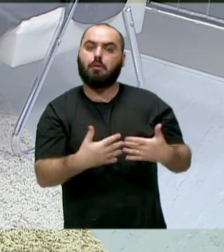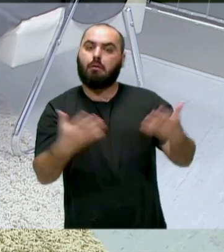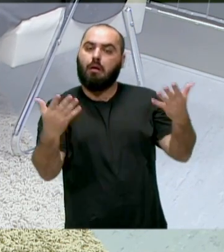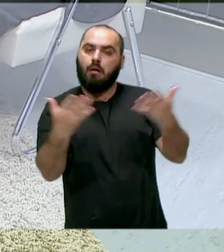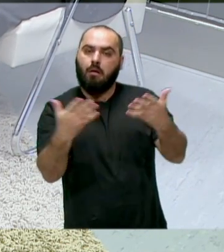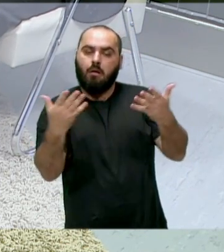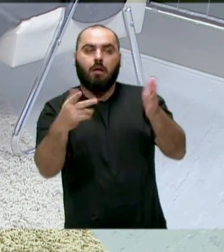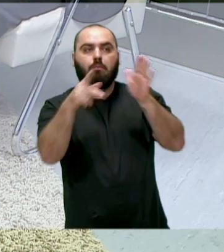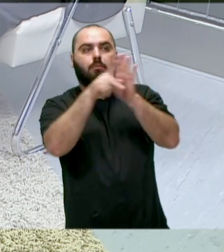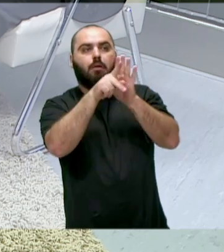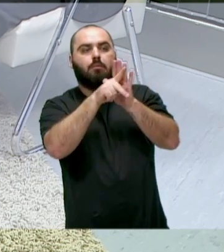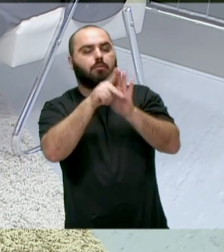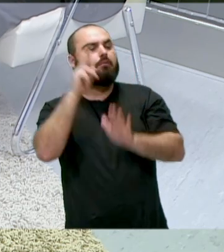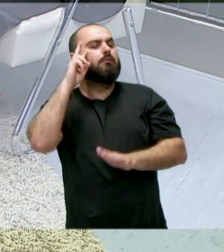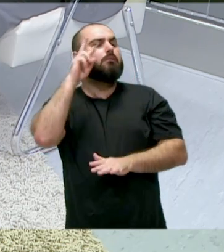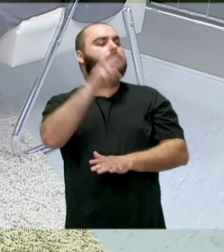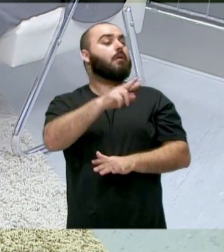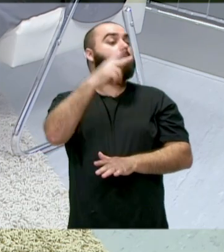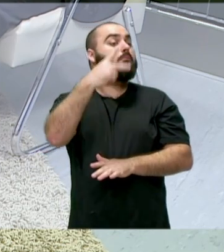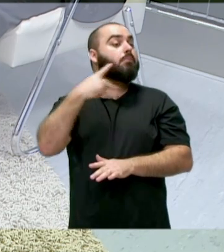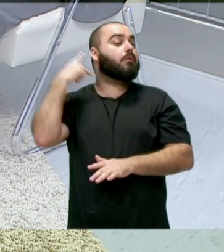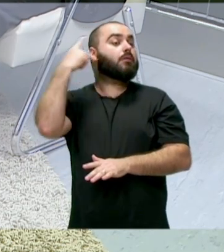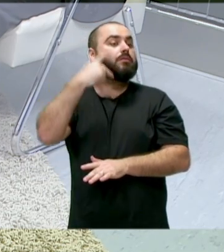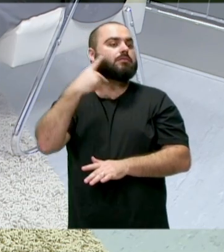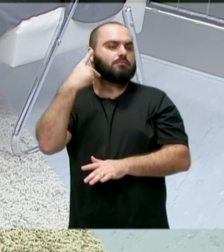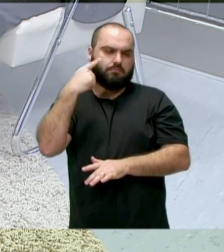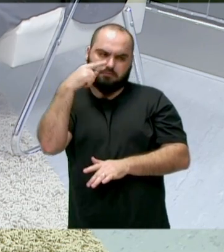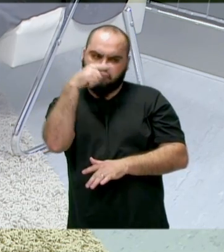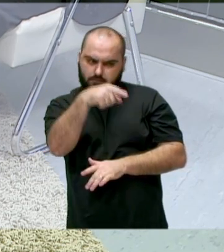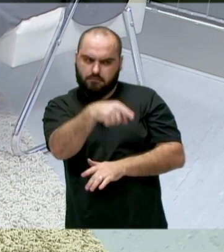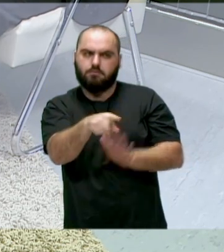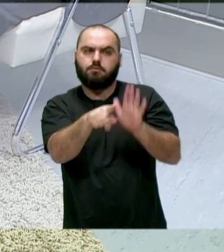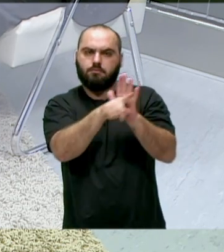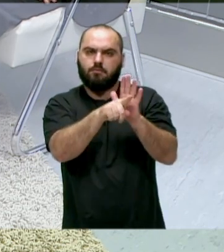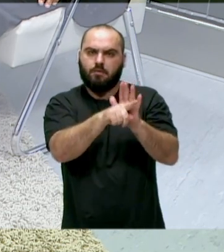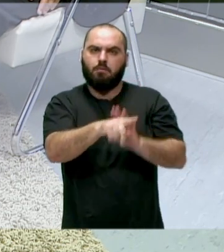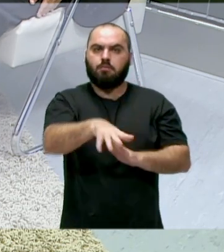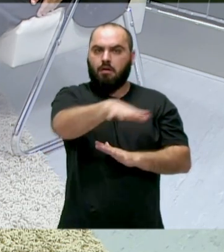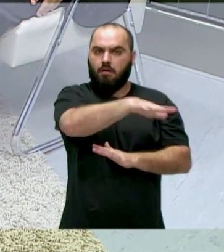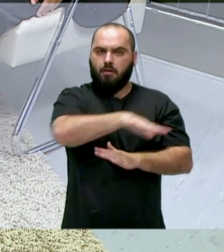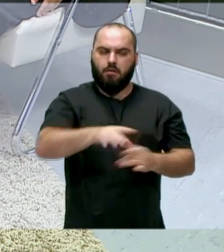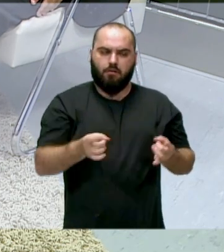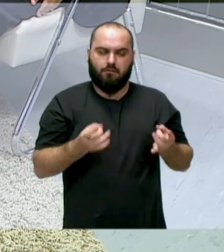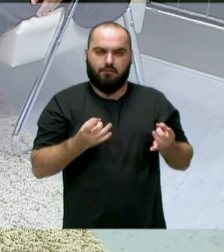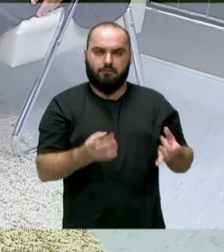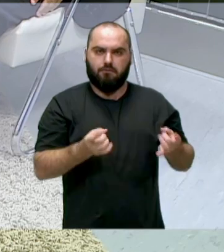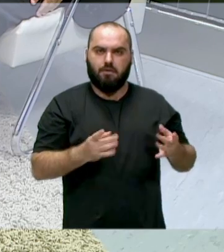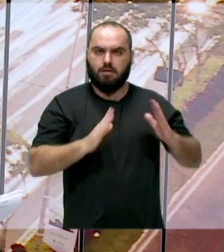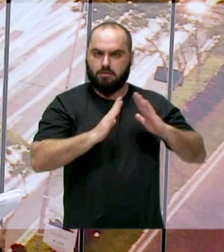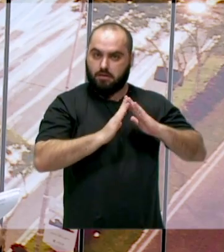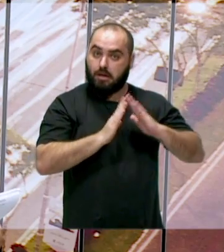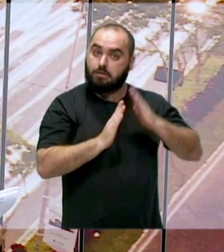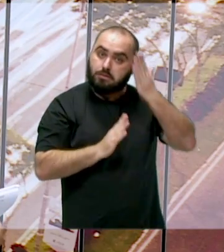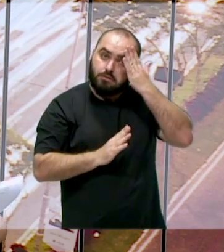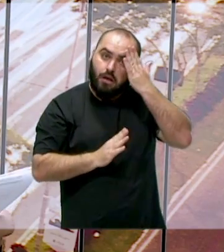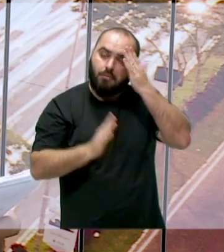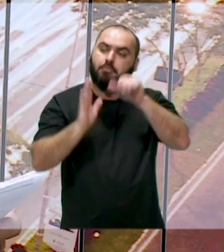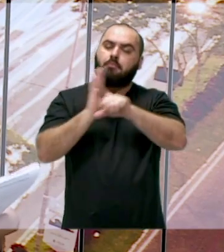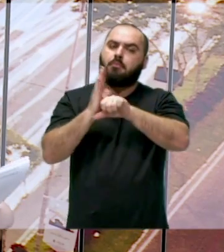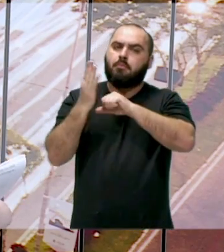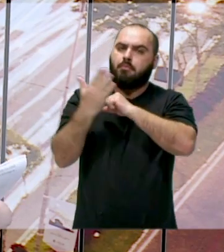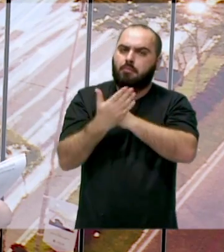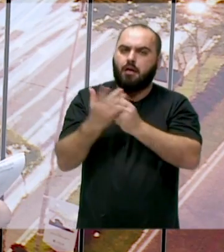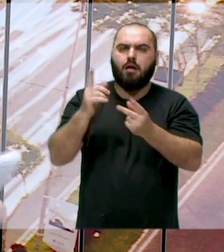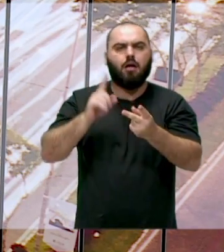para o município de Itajaí. O senhor, até por ser do setor imobiliário, tem uma visão macro da cidade, pelo menos dos bairros, das